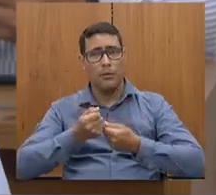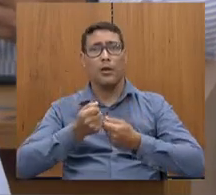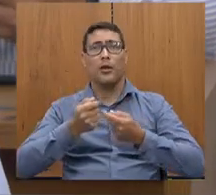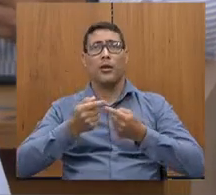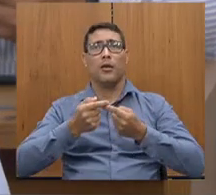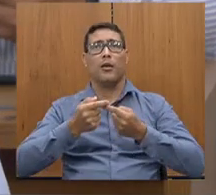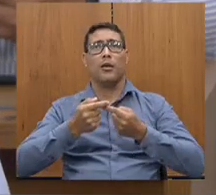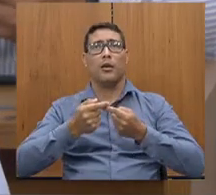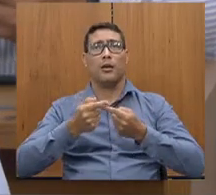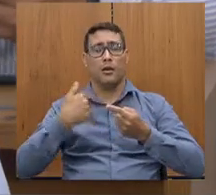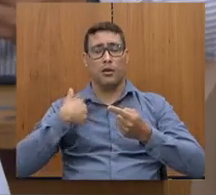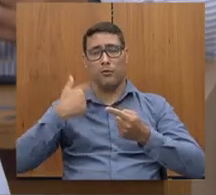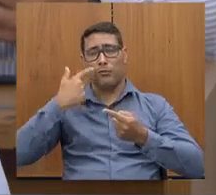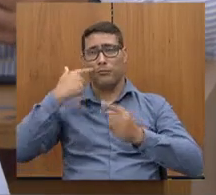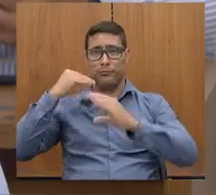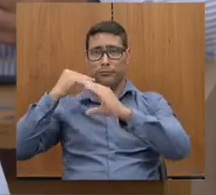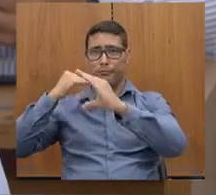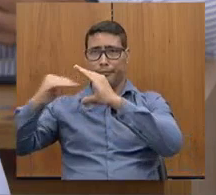eu lhe envio.